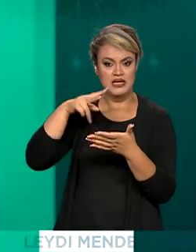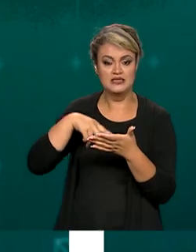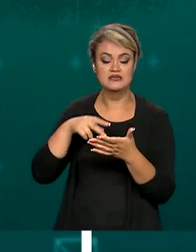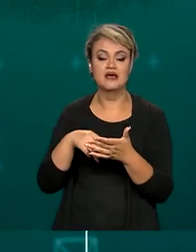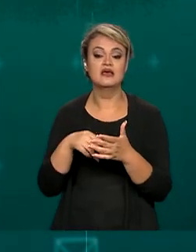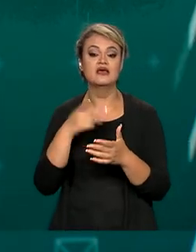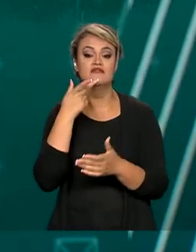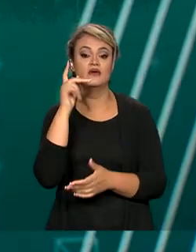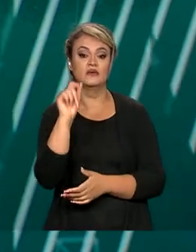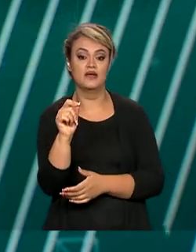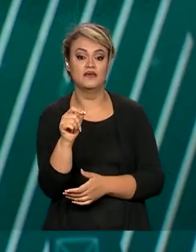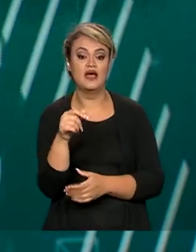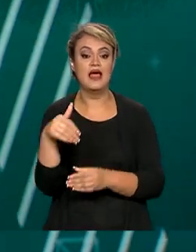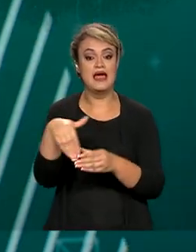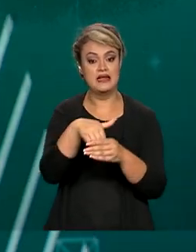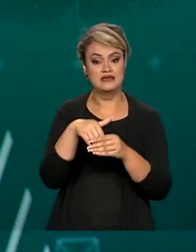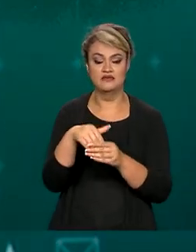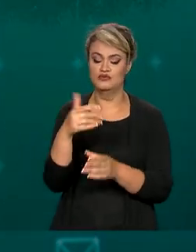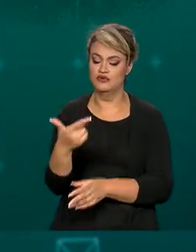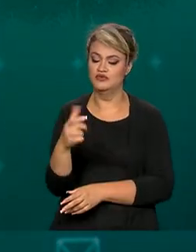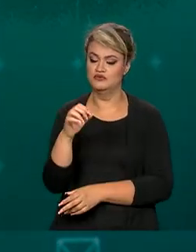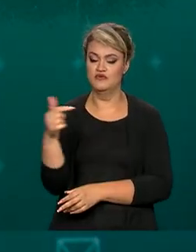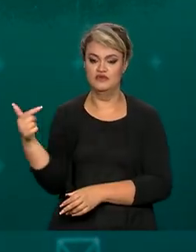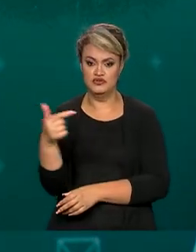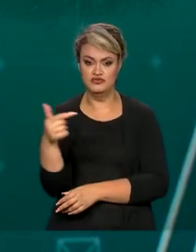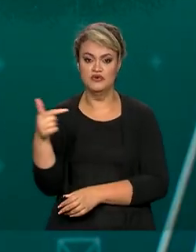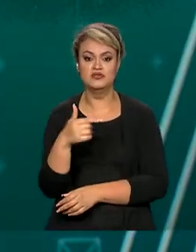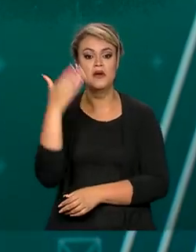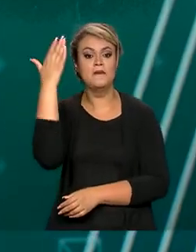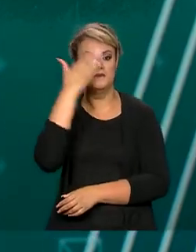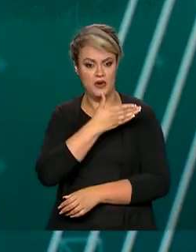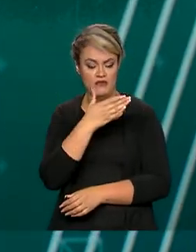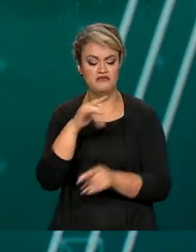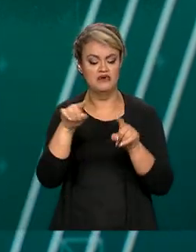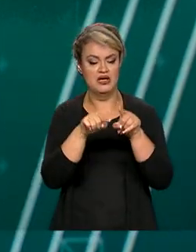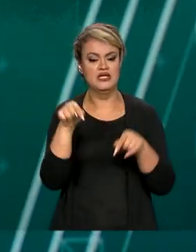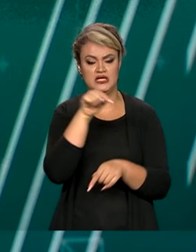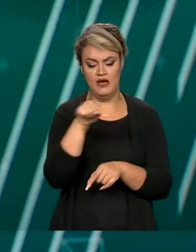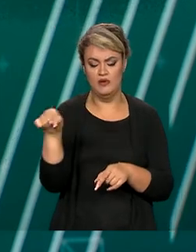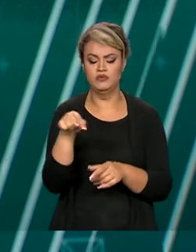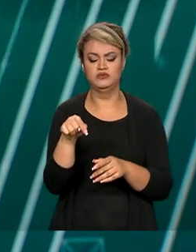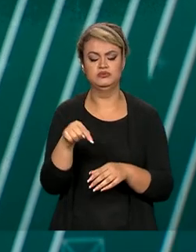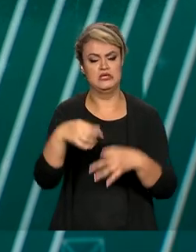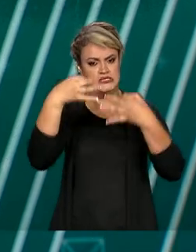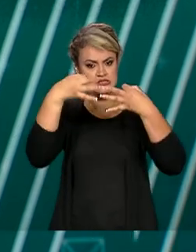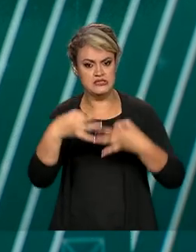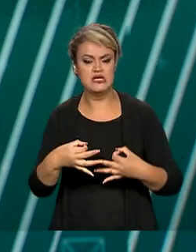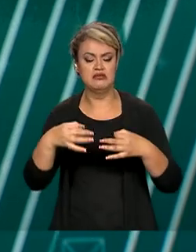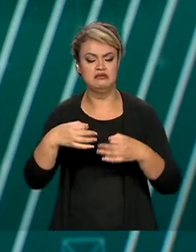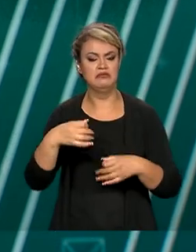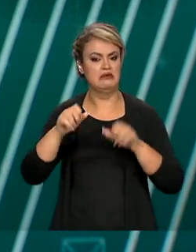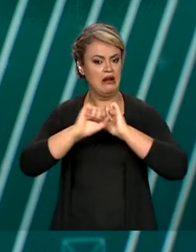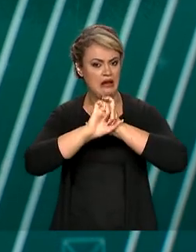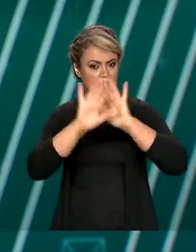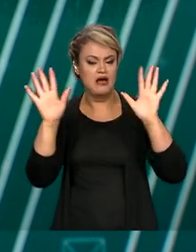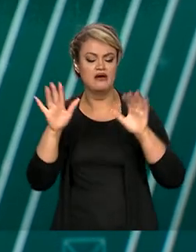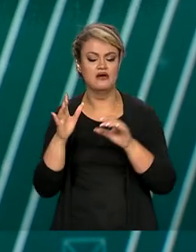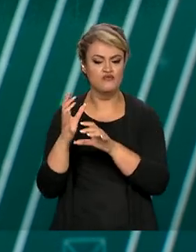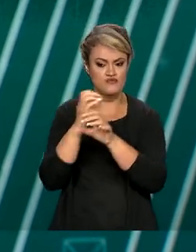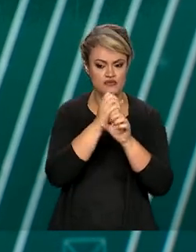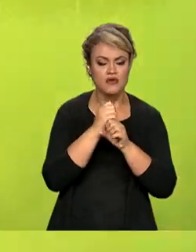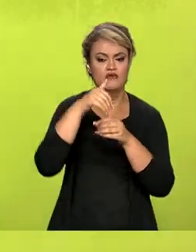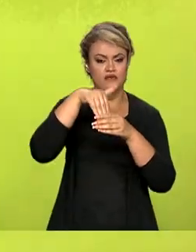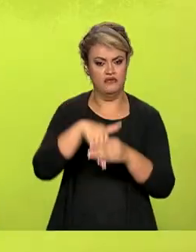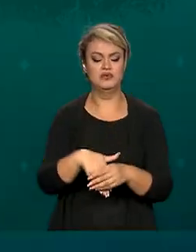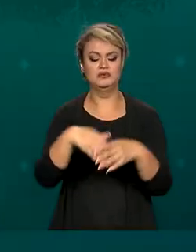abre aspas, as eleições de 2022 comprovam a eficácia, a lisura e a total transparência da apuração